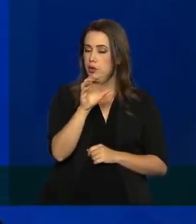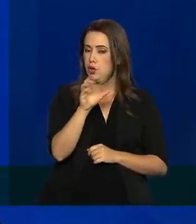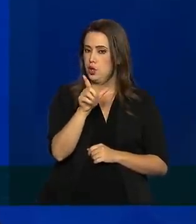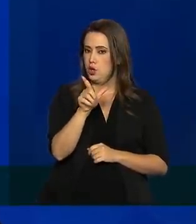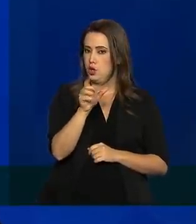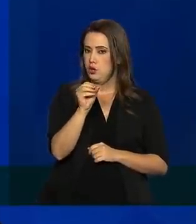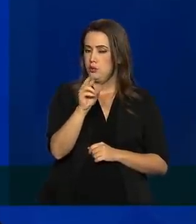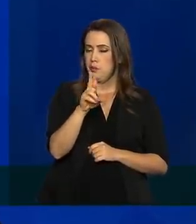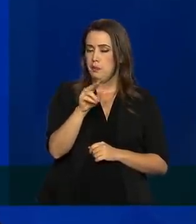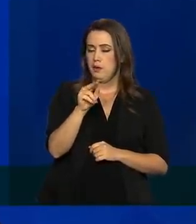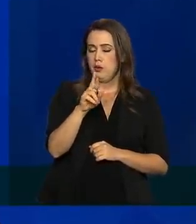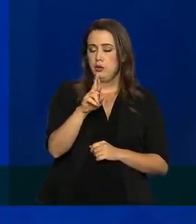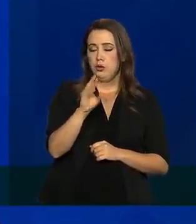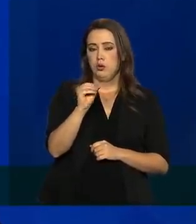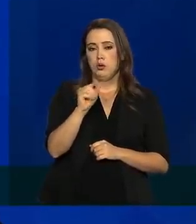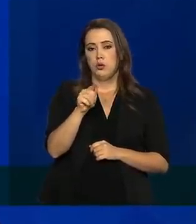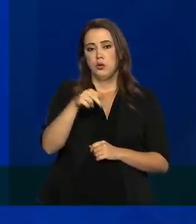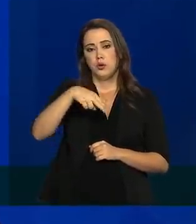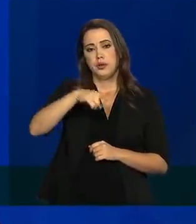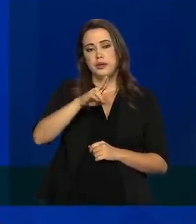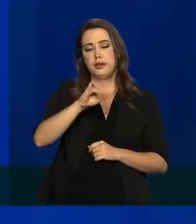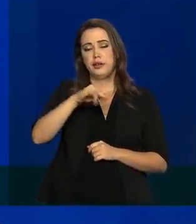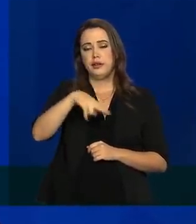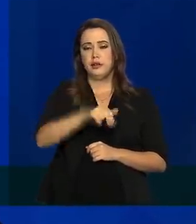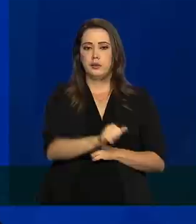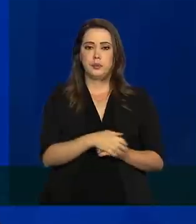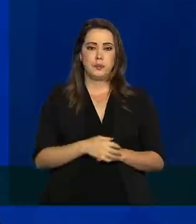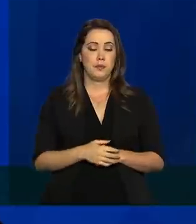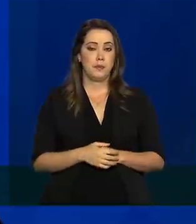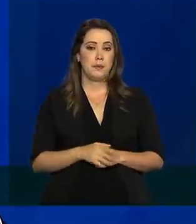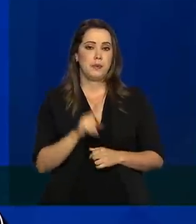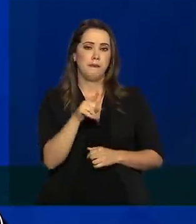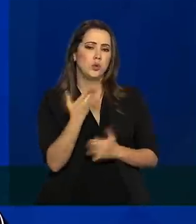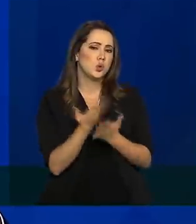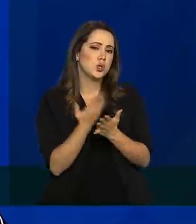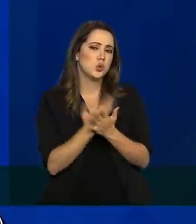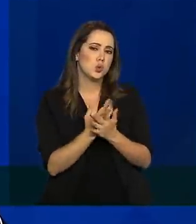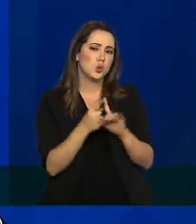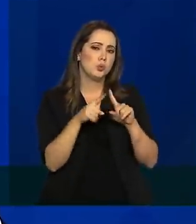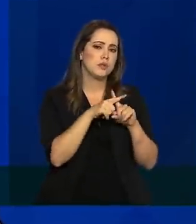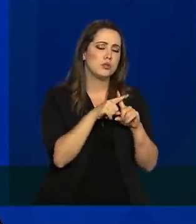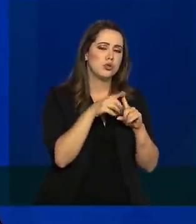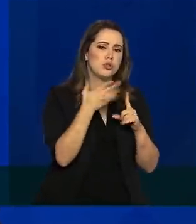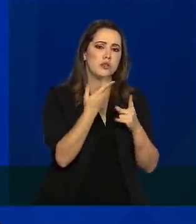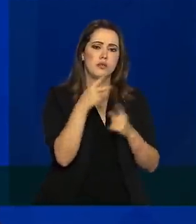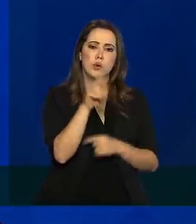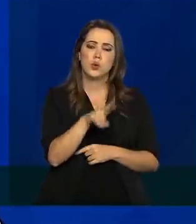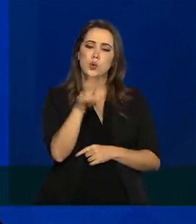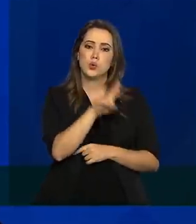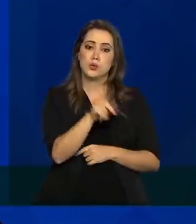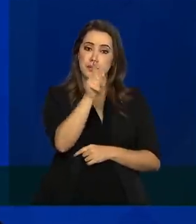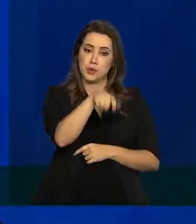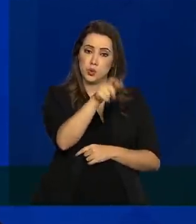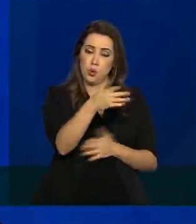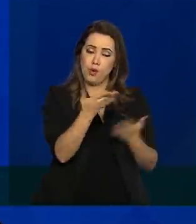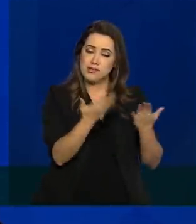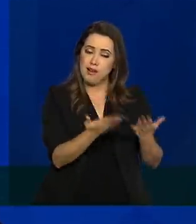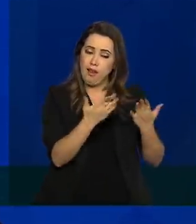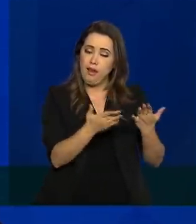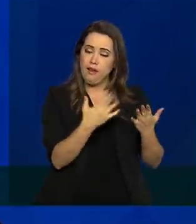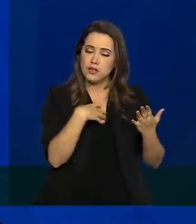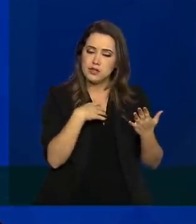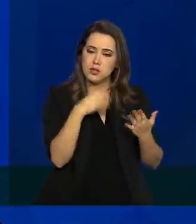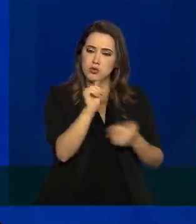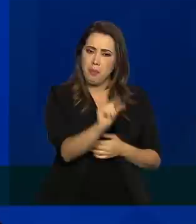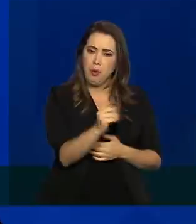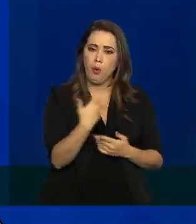favoráveis, essa posição foi sobre o uso da cloroquina ou o uso em pacientes com sintomas leves? Os estudos que